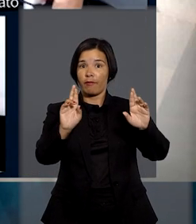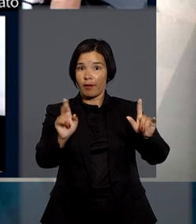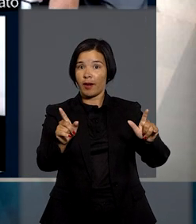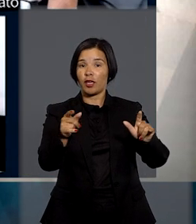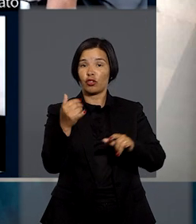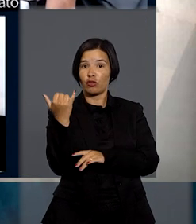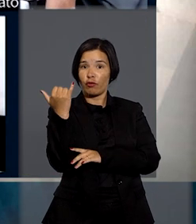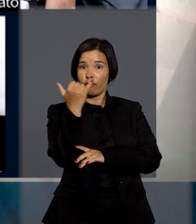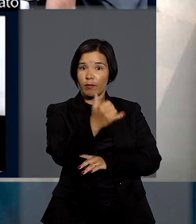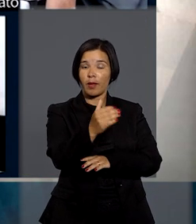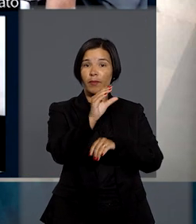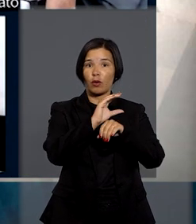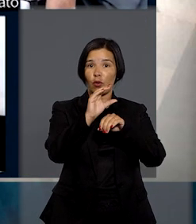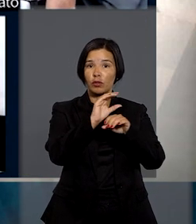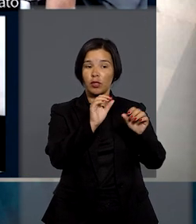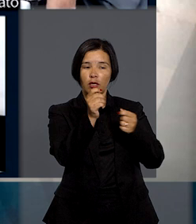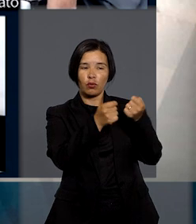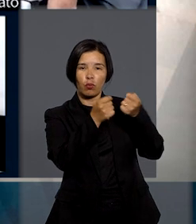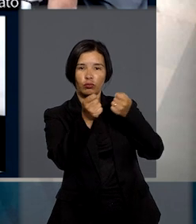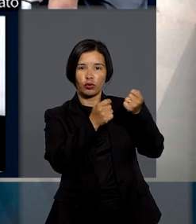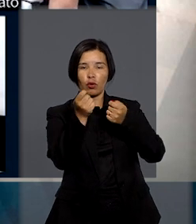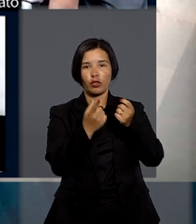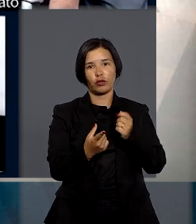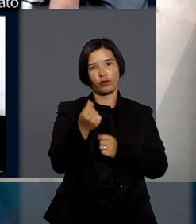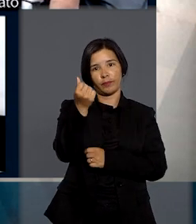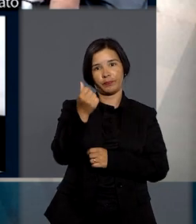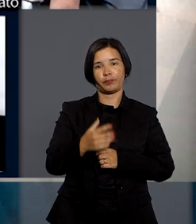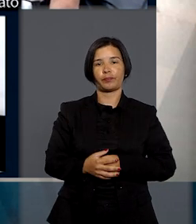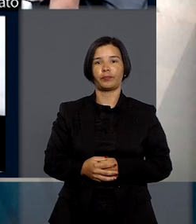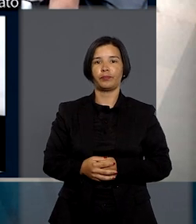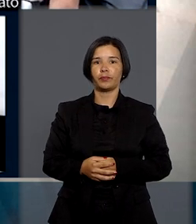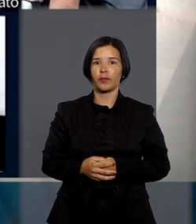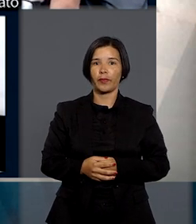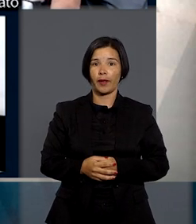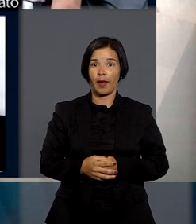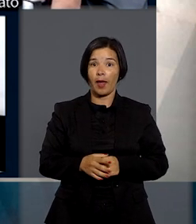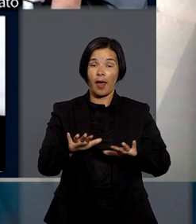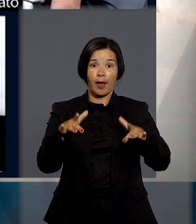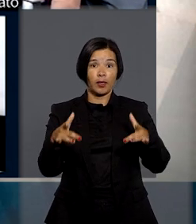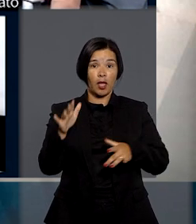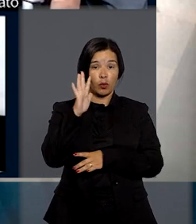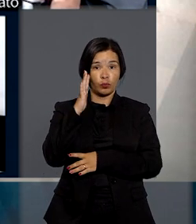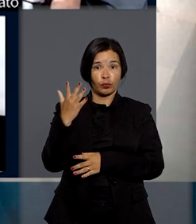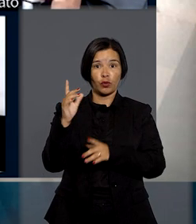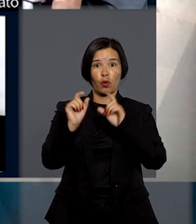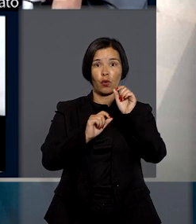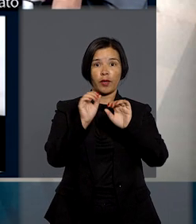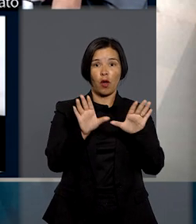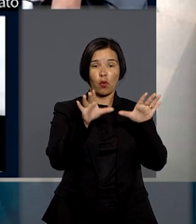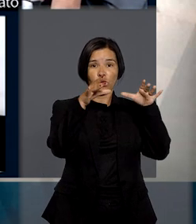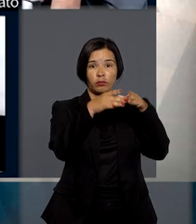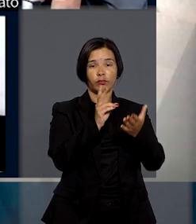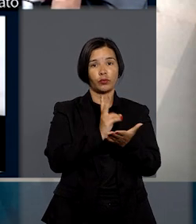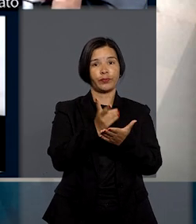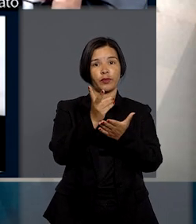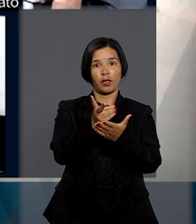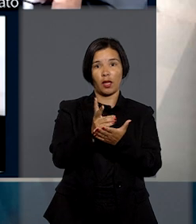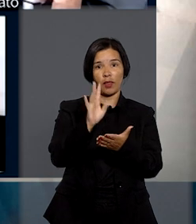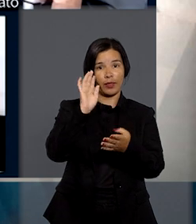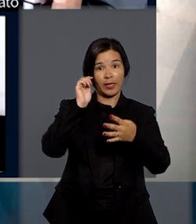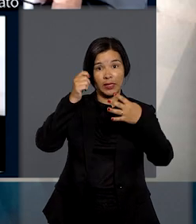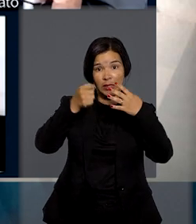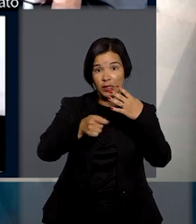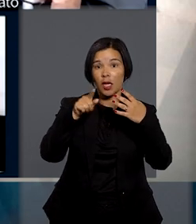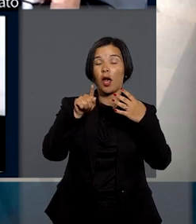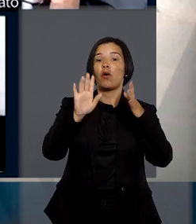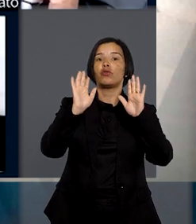comunicadas pelo Conselho de Controle de Atividades Financeiras. Devido a essas circunstâncias, o colegiado manteve a decisão